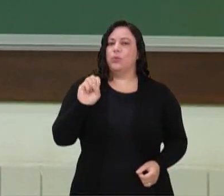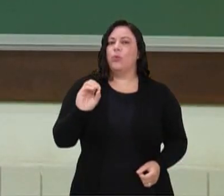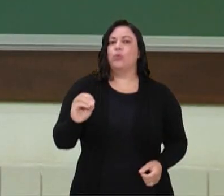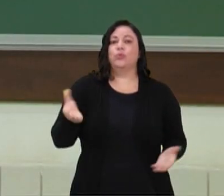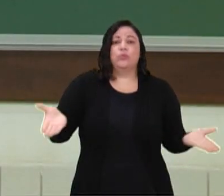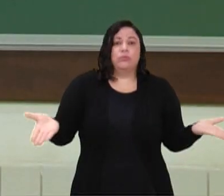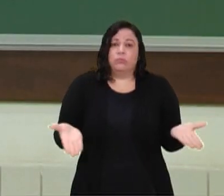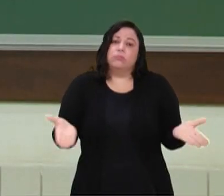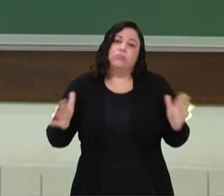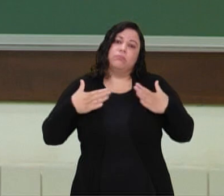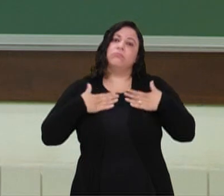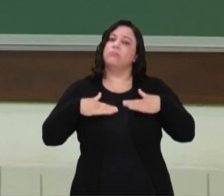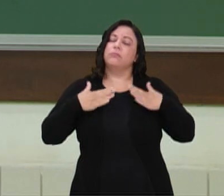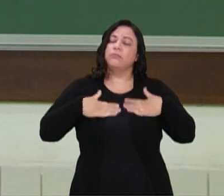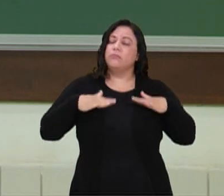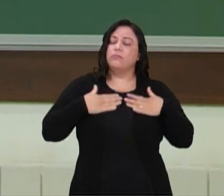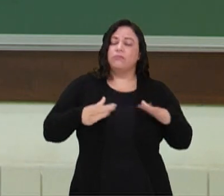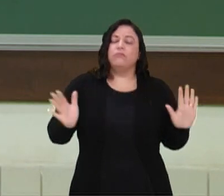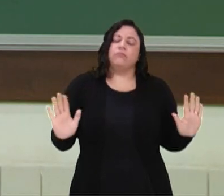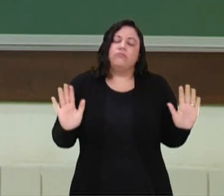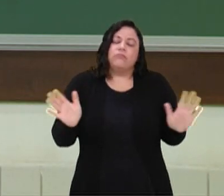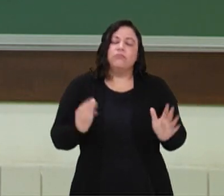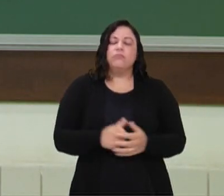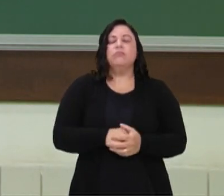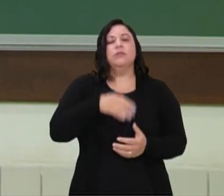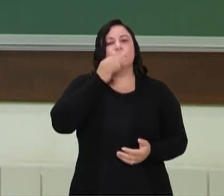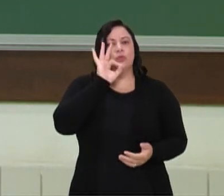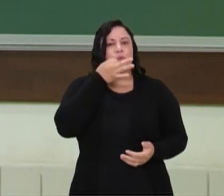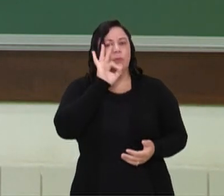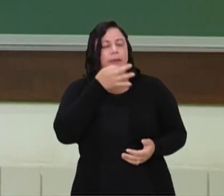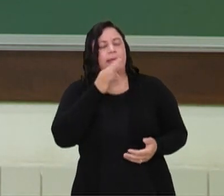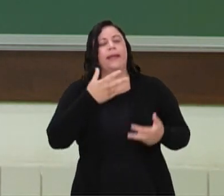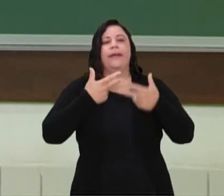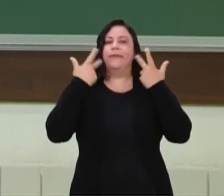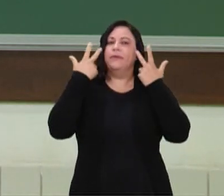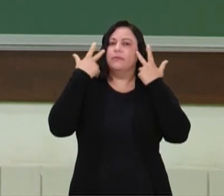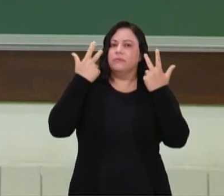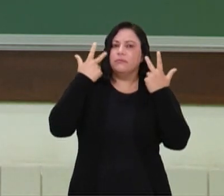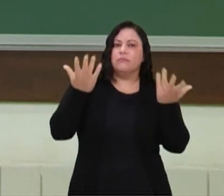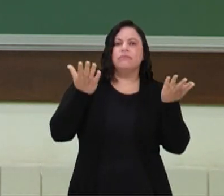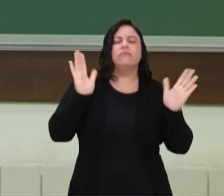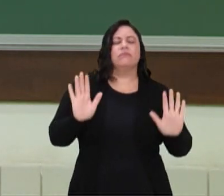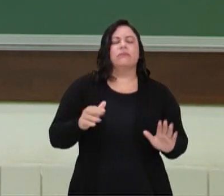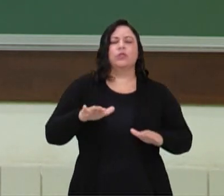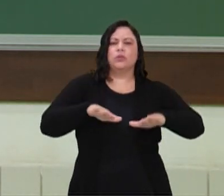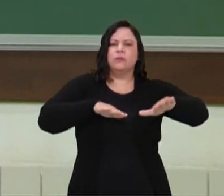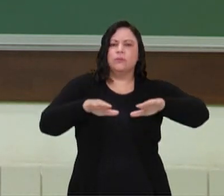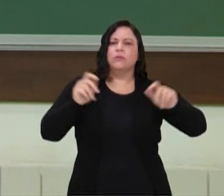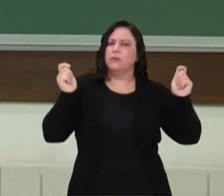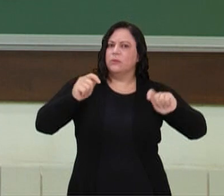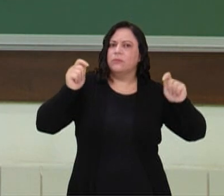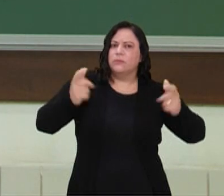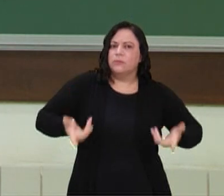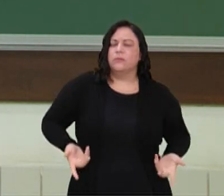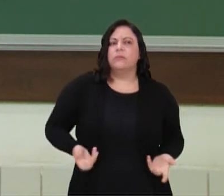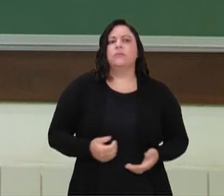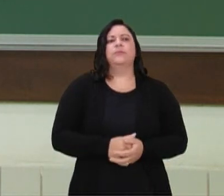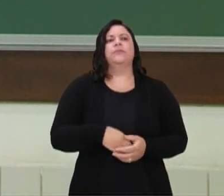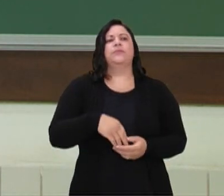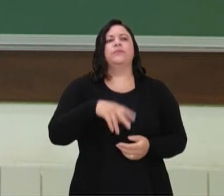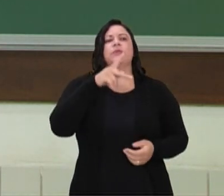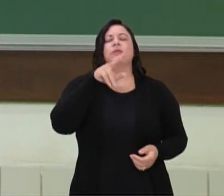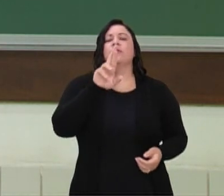nós aqui agora. Então, eu já levantei, já tomei café, então eu já me movimentei. Então, a gente diz